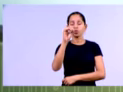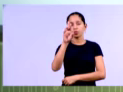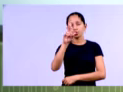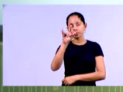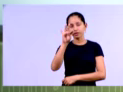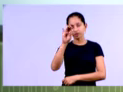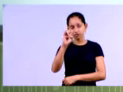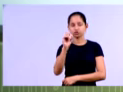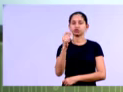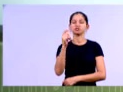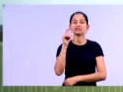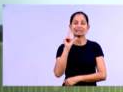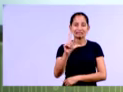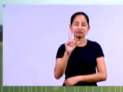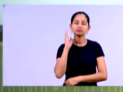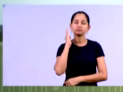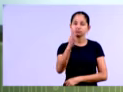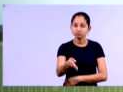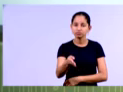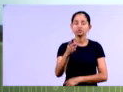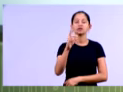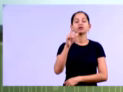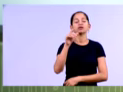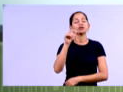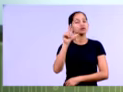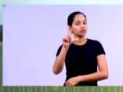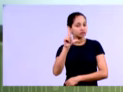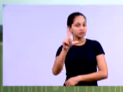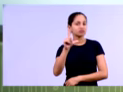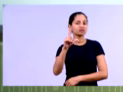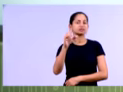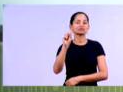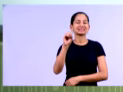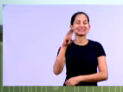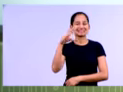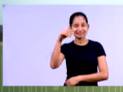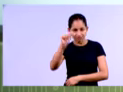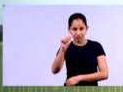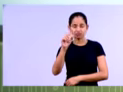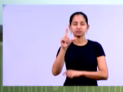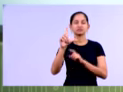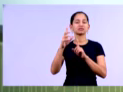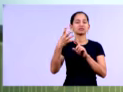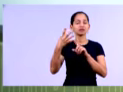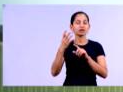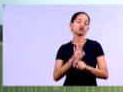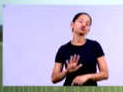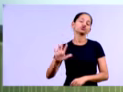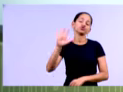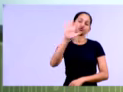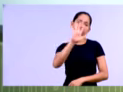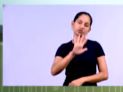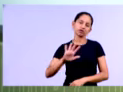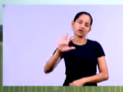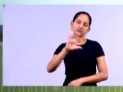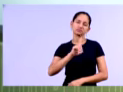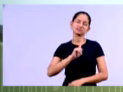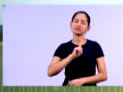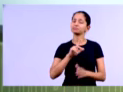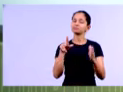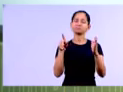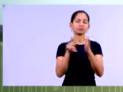imediata, né? Ou absoluta, liquidez seca e a liquidez geral, tá? Cada um vai ter sua situação